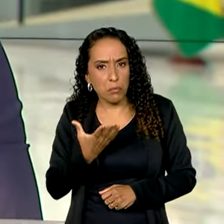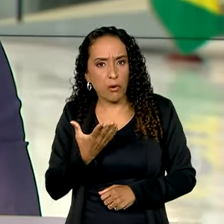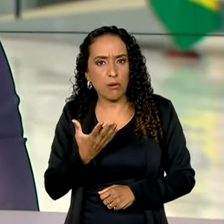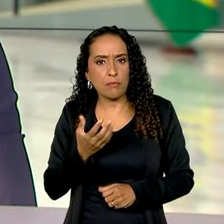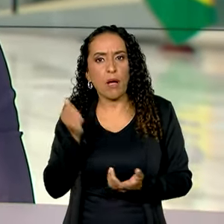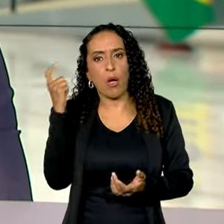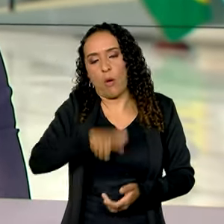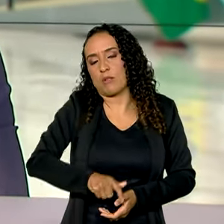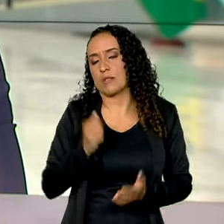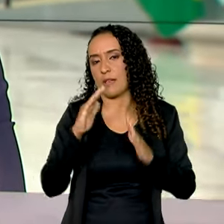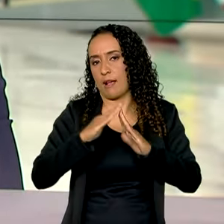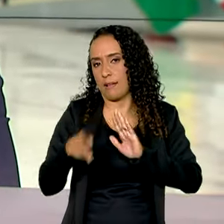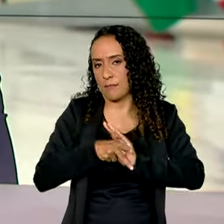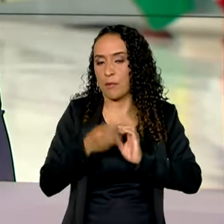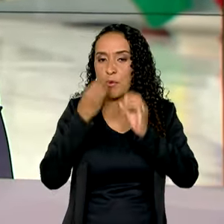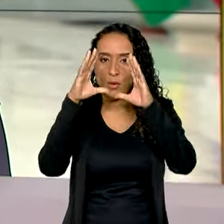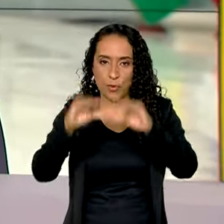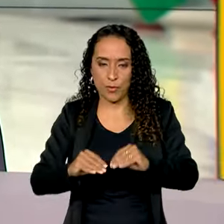casa própria, né? Boa noite pra você.